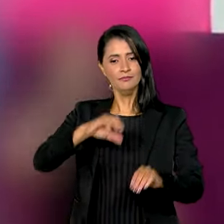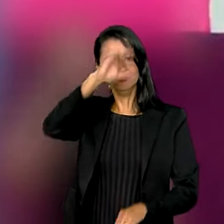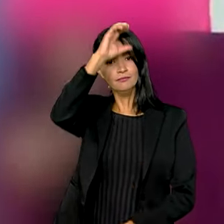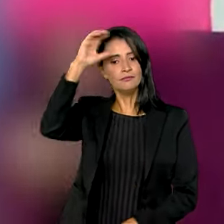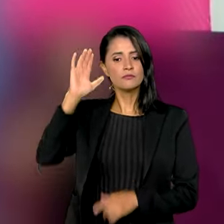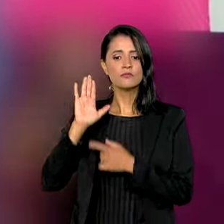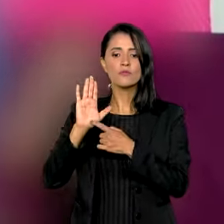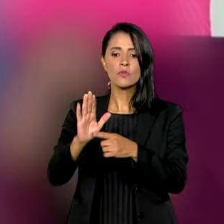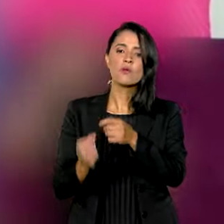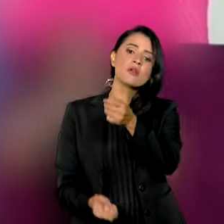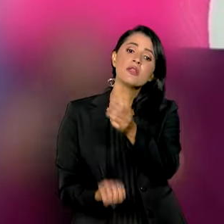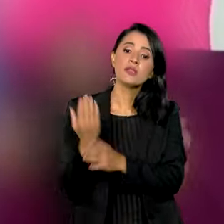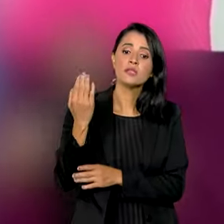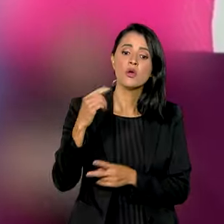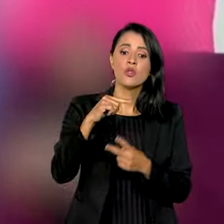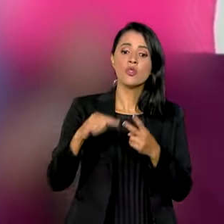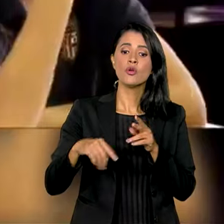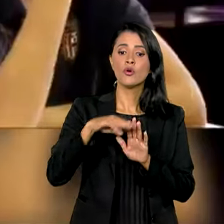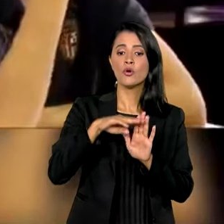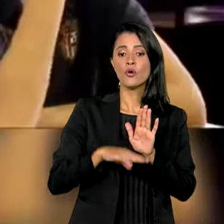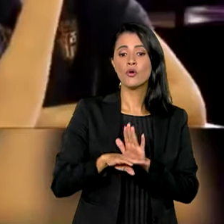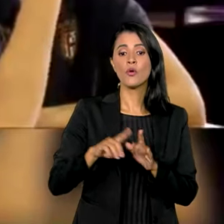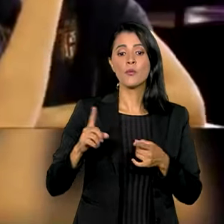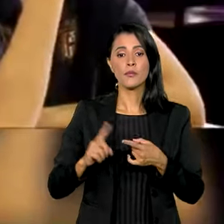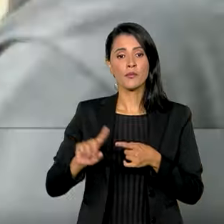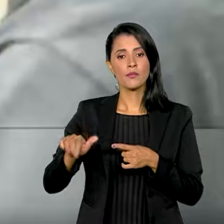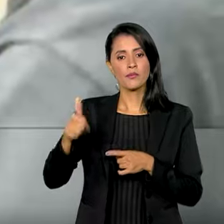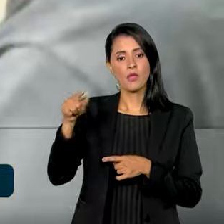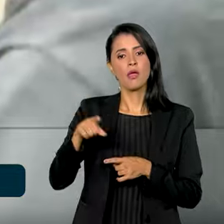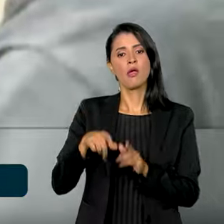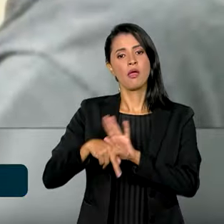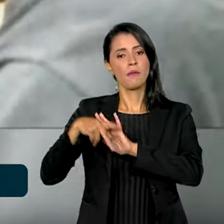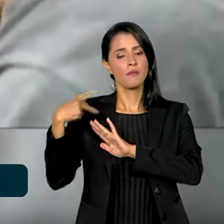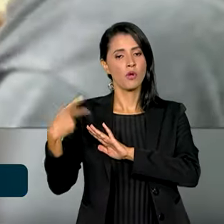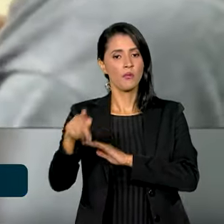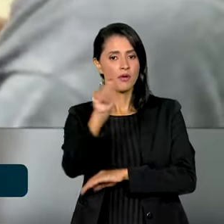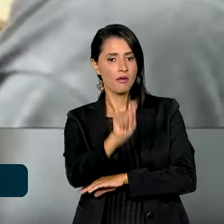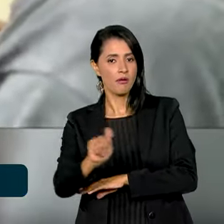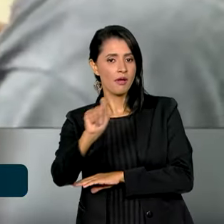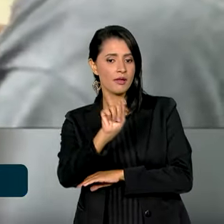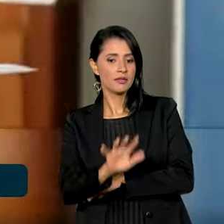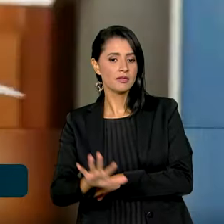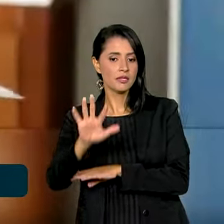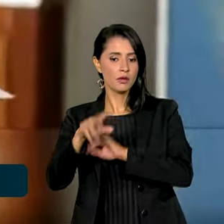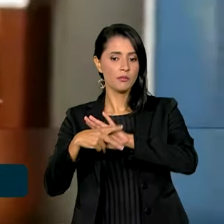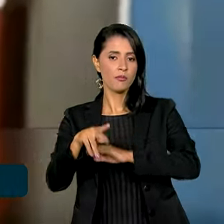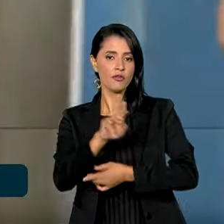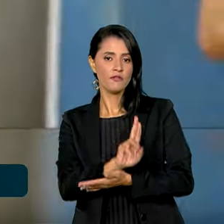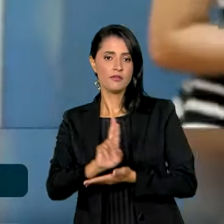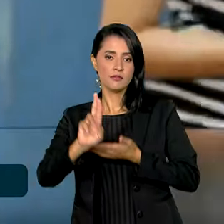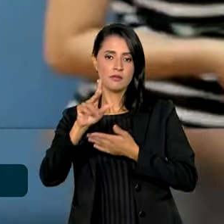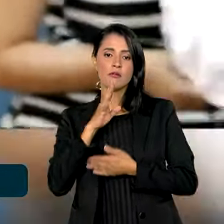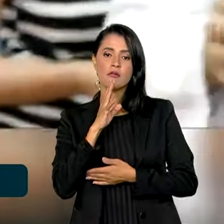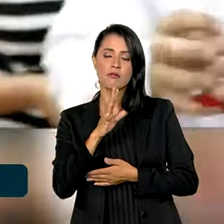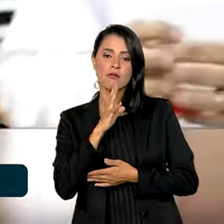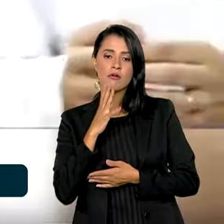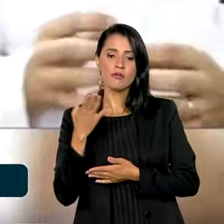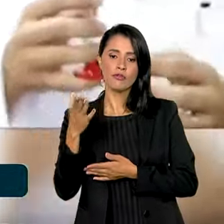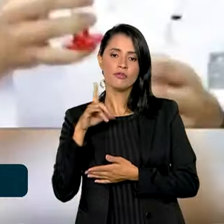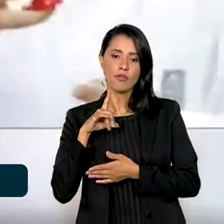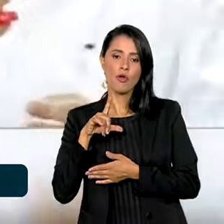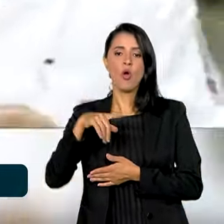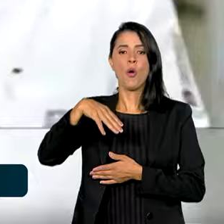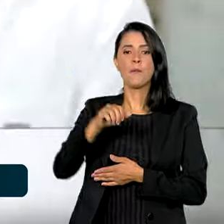destacou a criação de dois programas. O primeiro é uma iniciativa da Associação Regional de Universidades, conhecido como Grupo